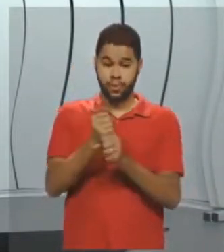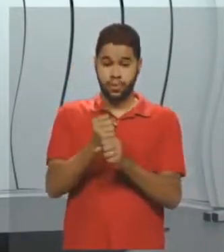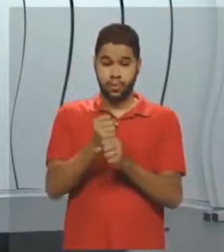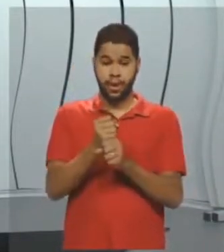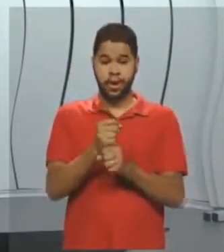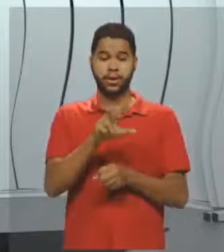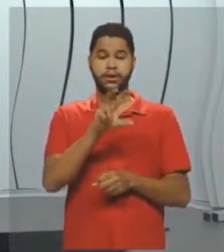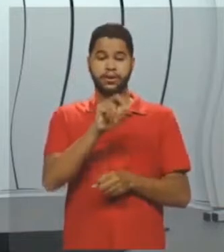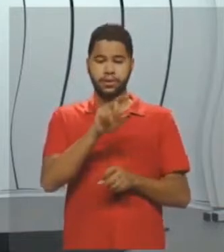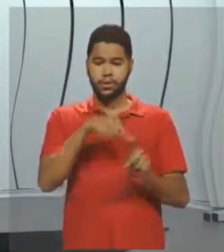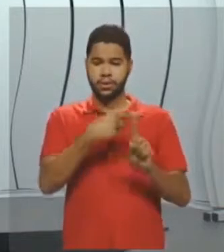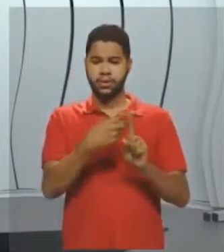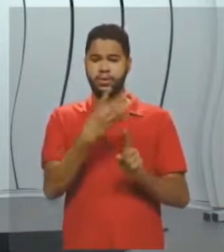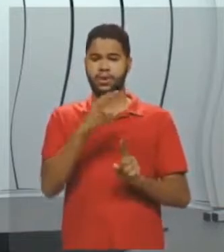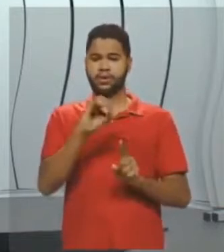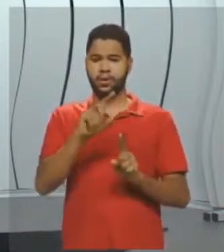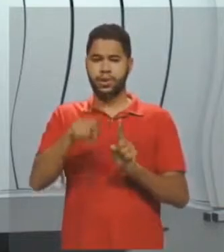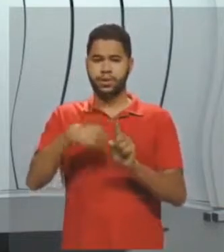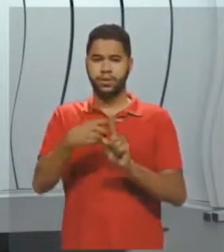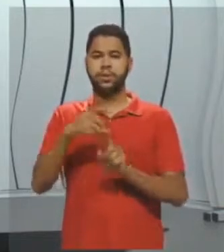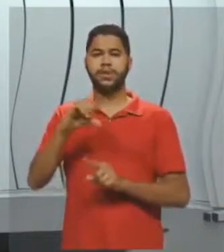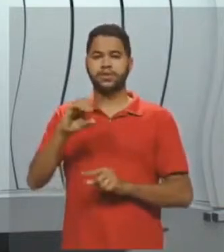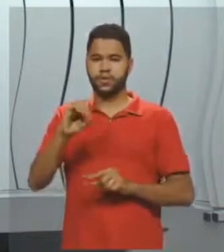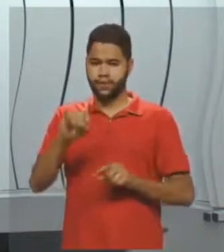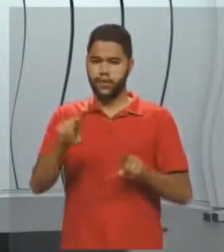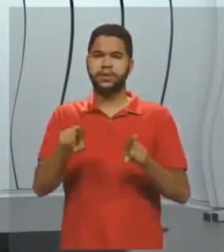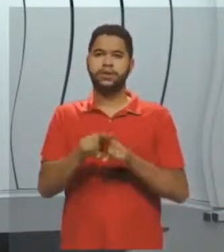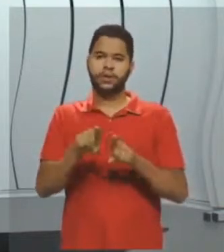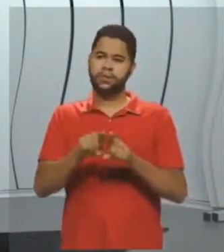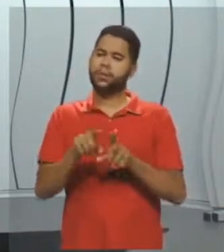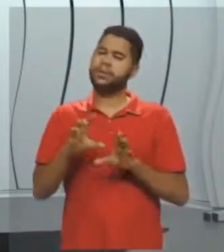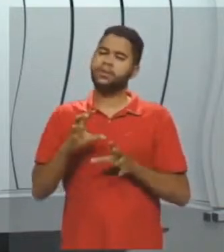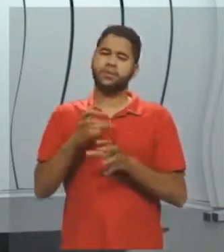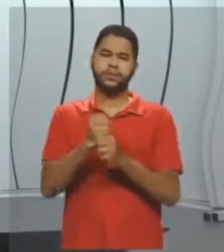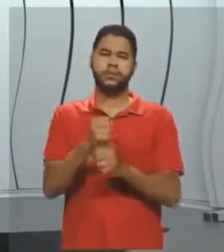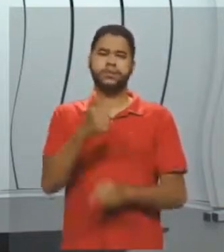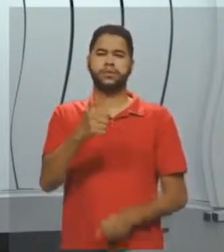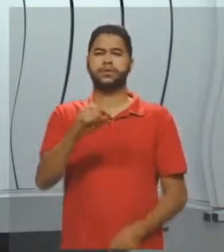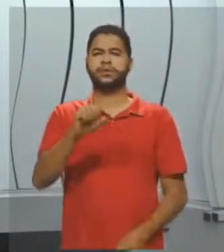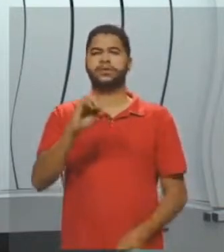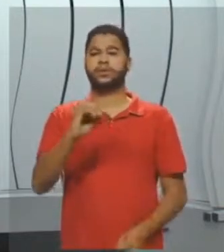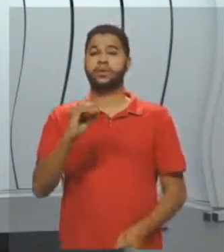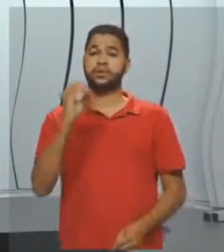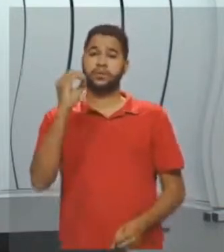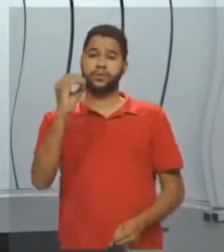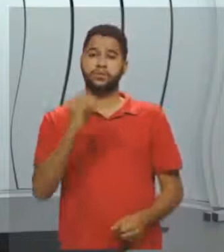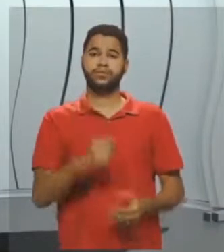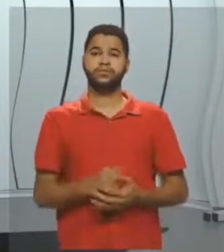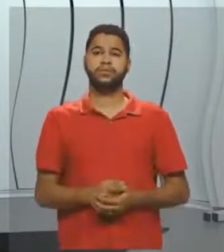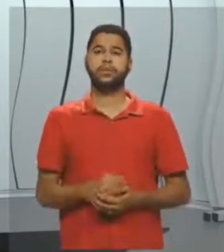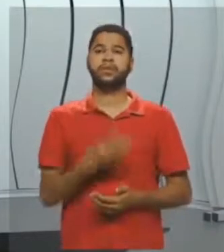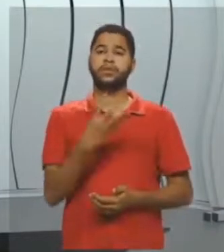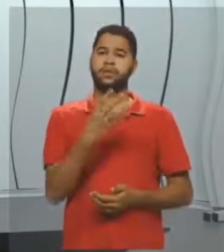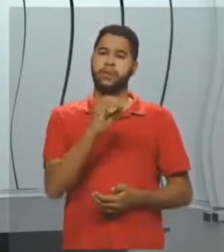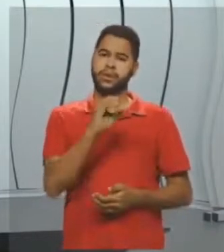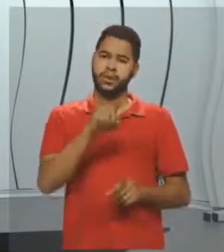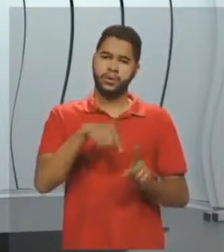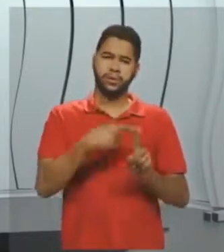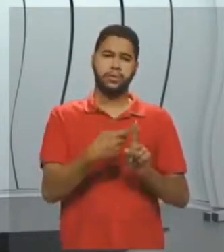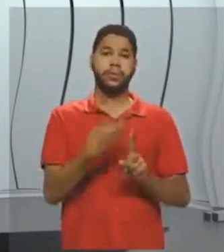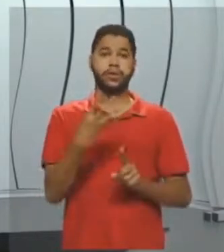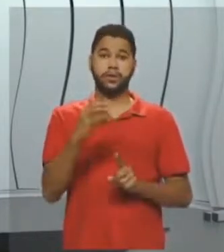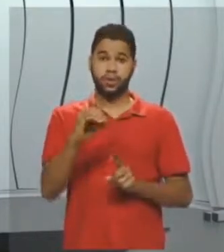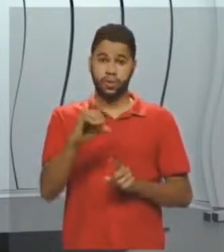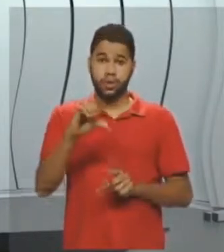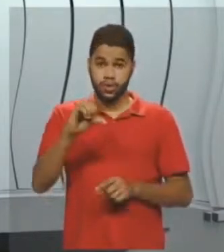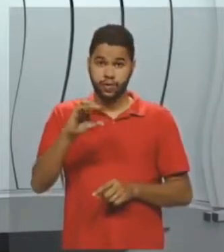internos, eu tenho também que somam 180 graus. 40 mais 50 não é